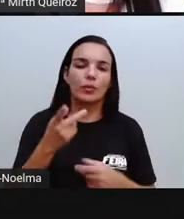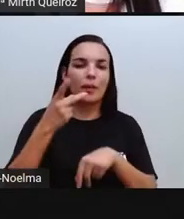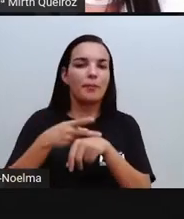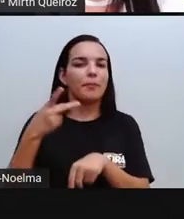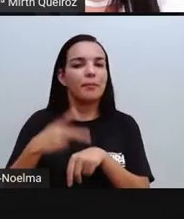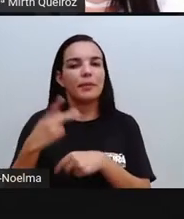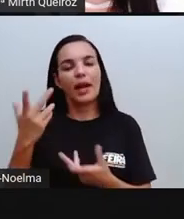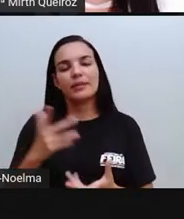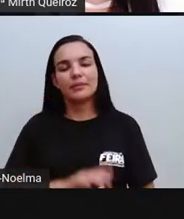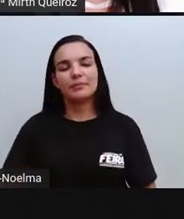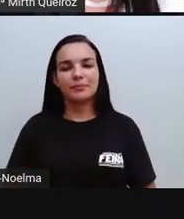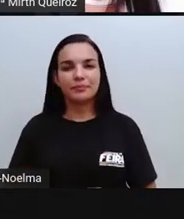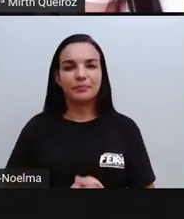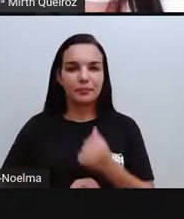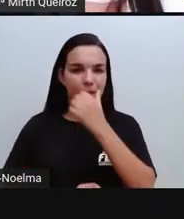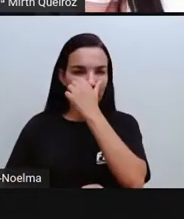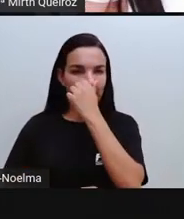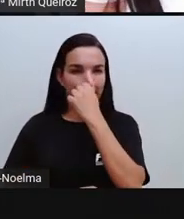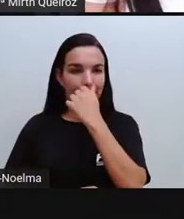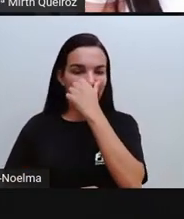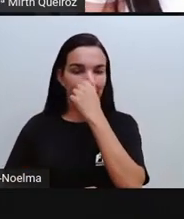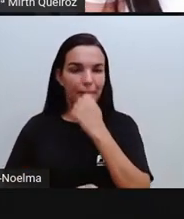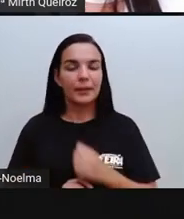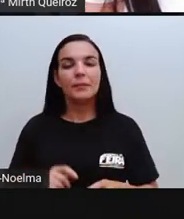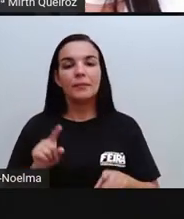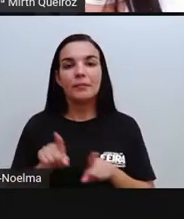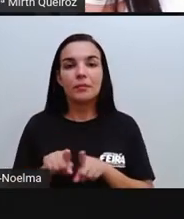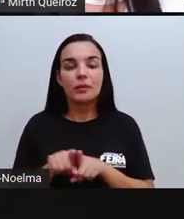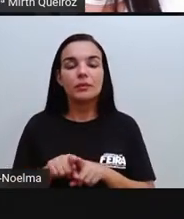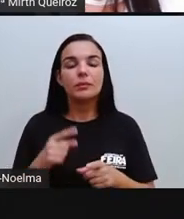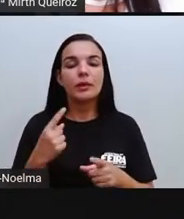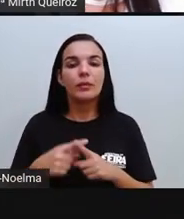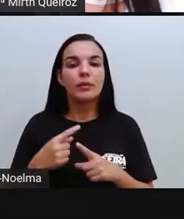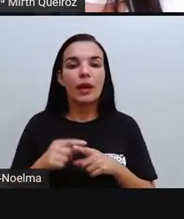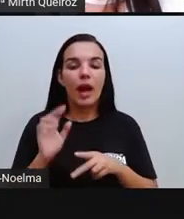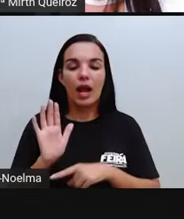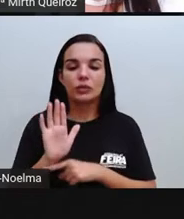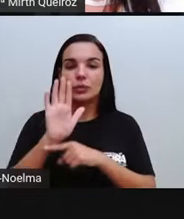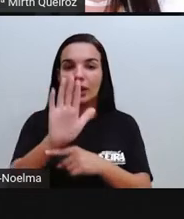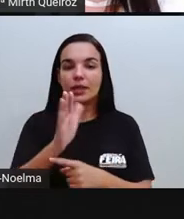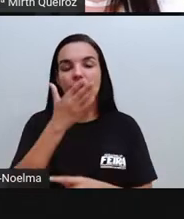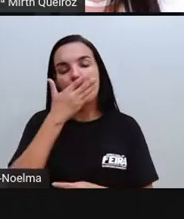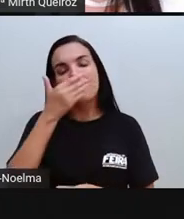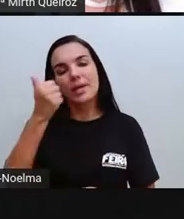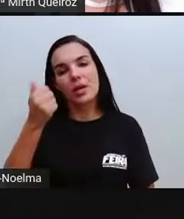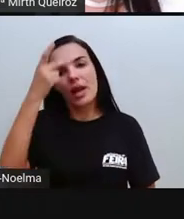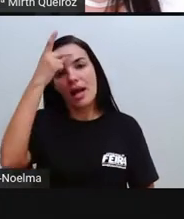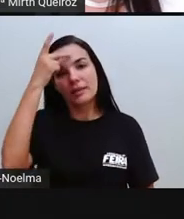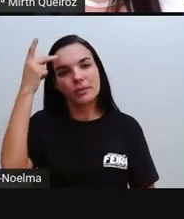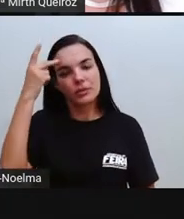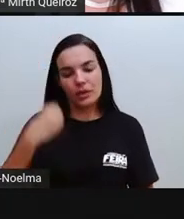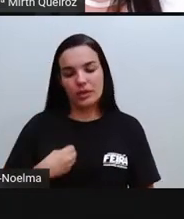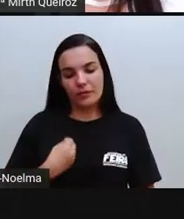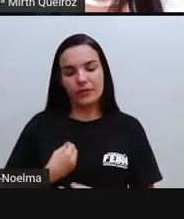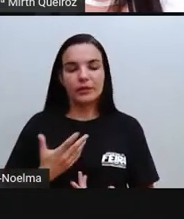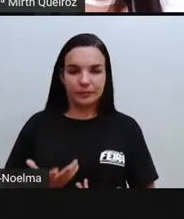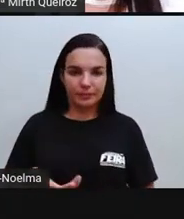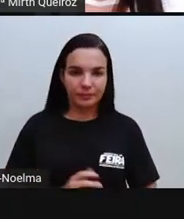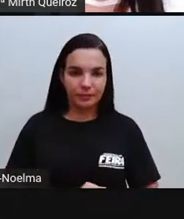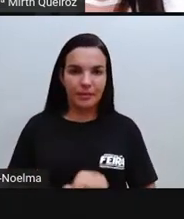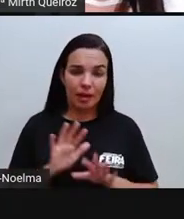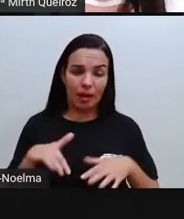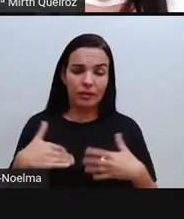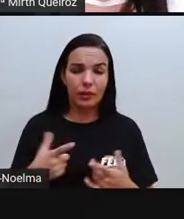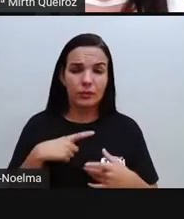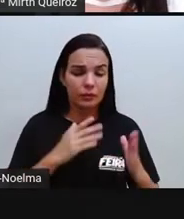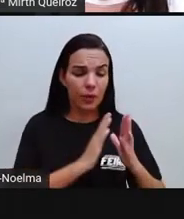preciosas, né? O que faria com que essas pessoas melhorassem a sua condição de vida. E foi